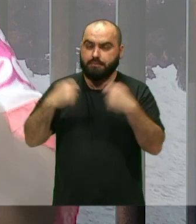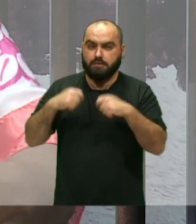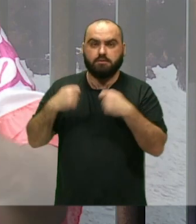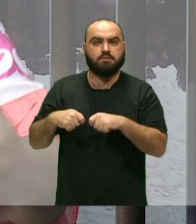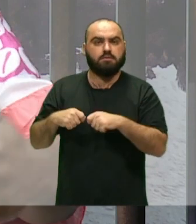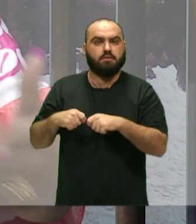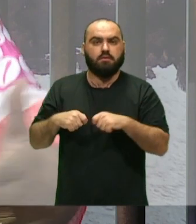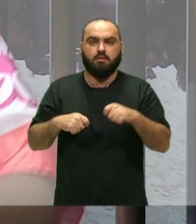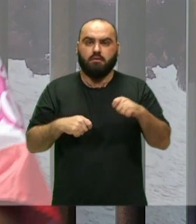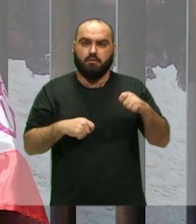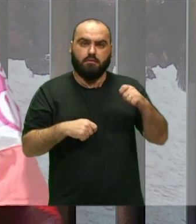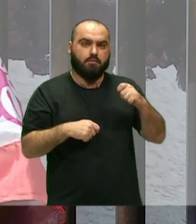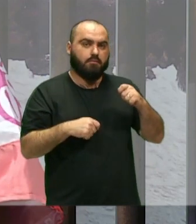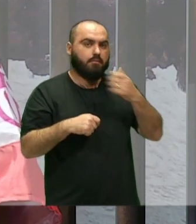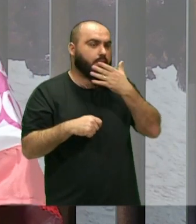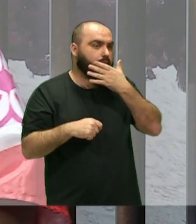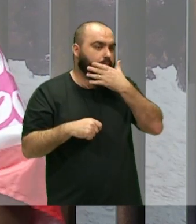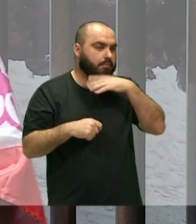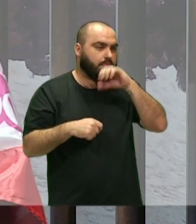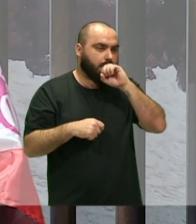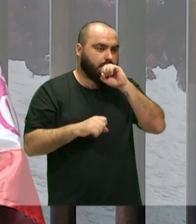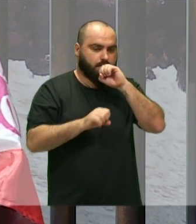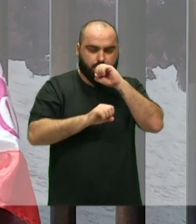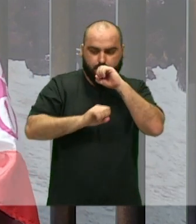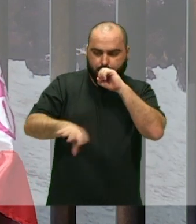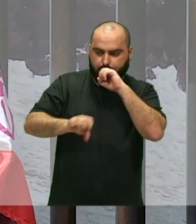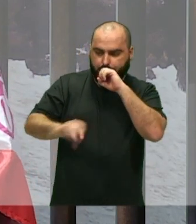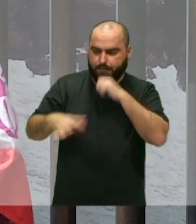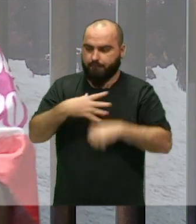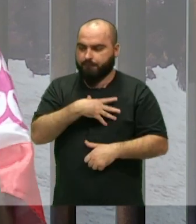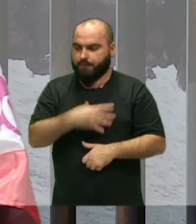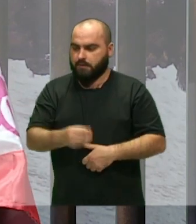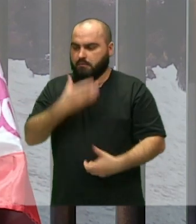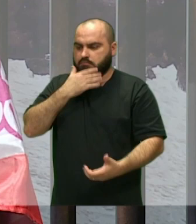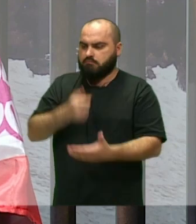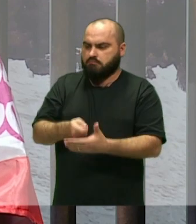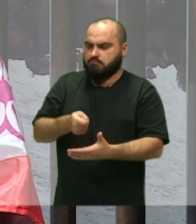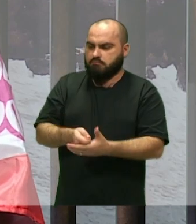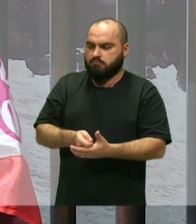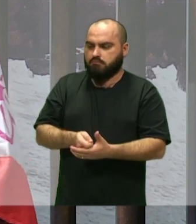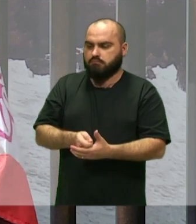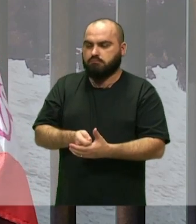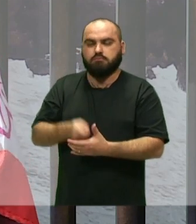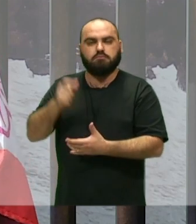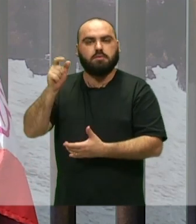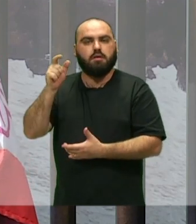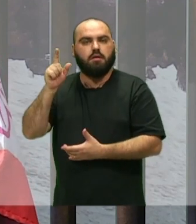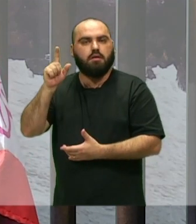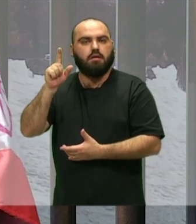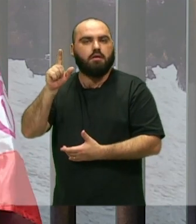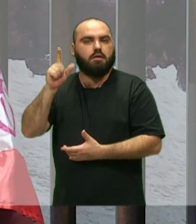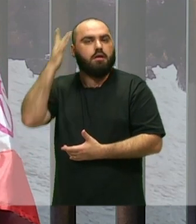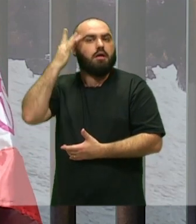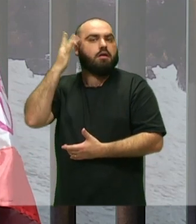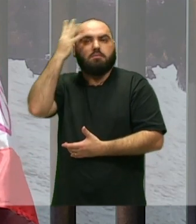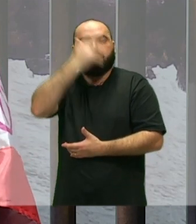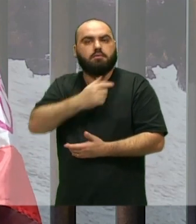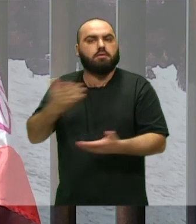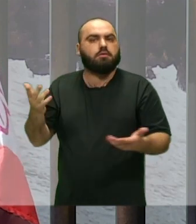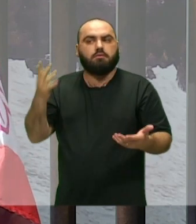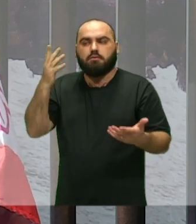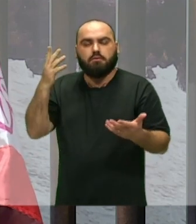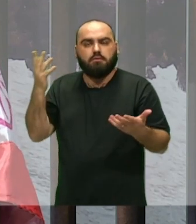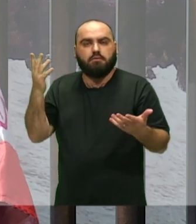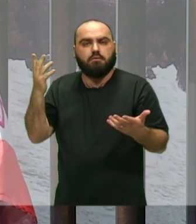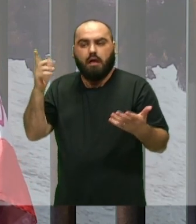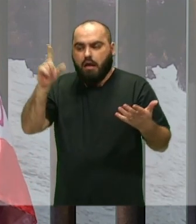pai pra filho filho pra pai que é enraizado e que é romantizado né o o machismo ele